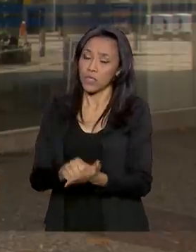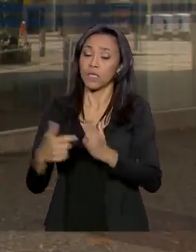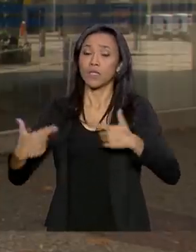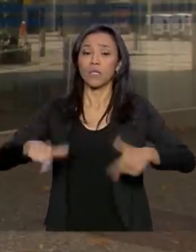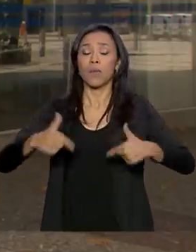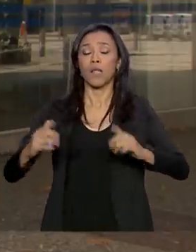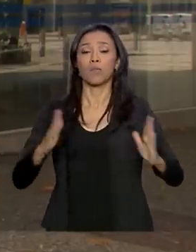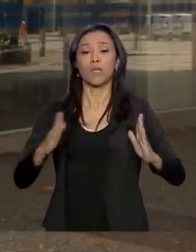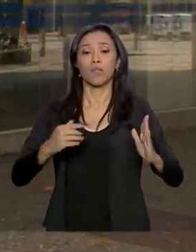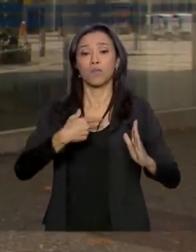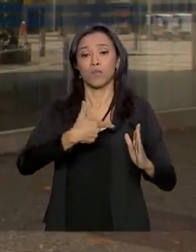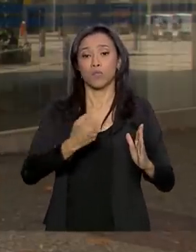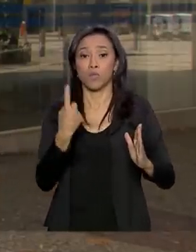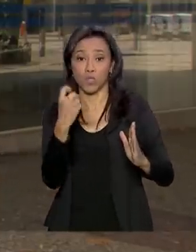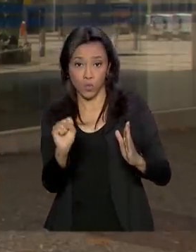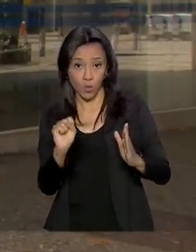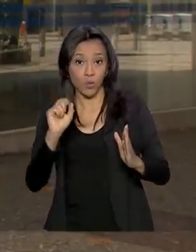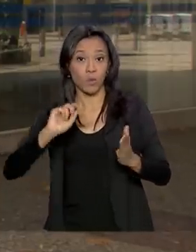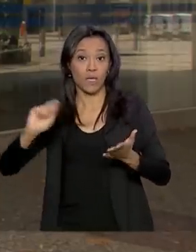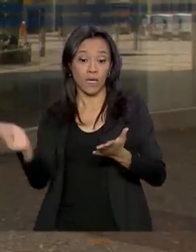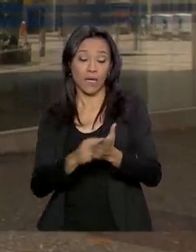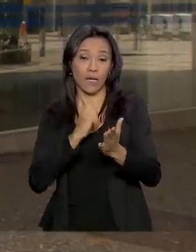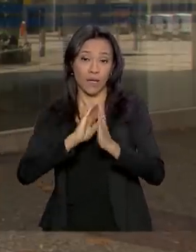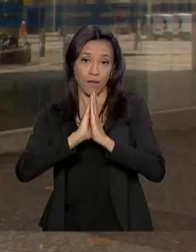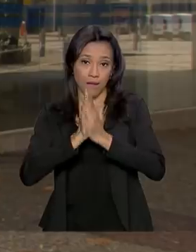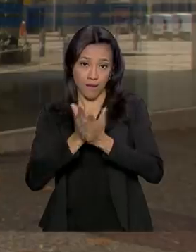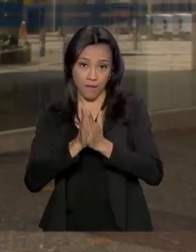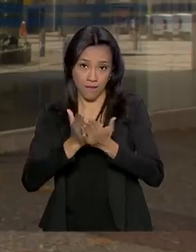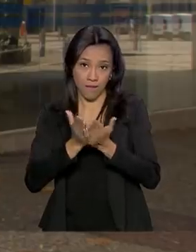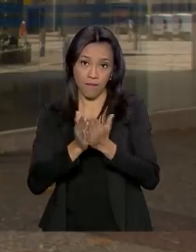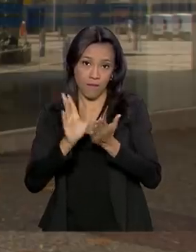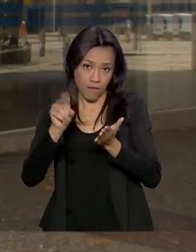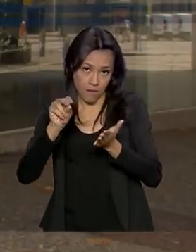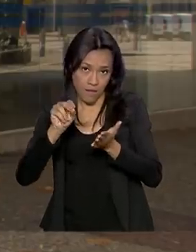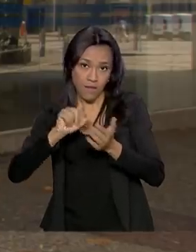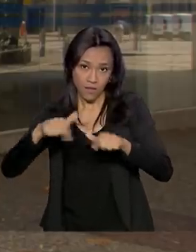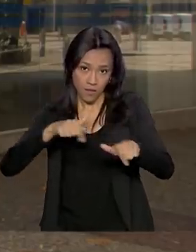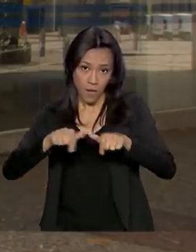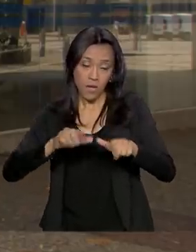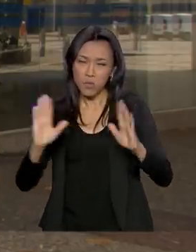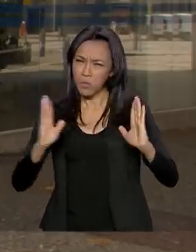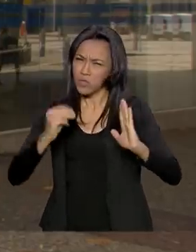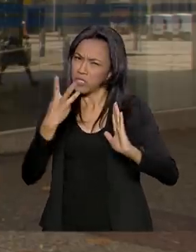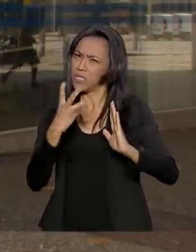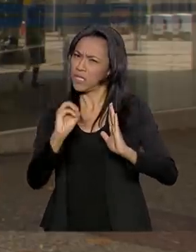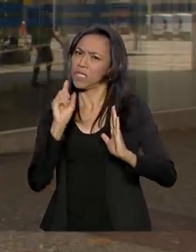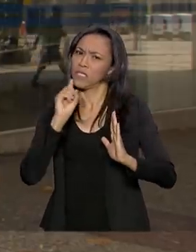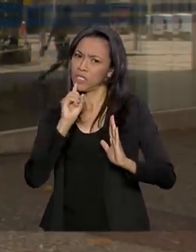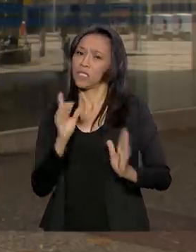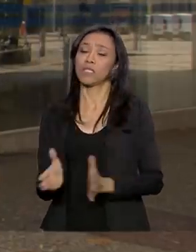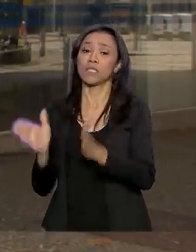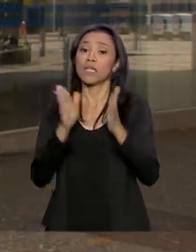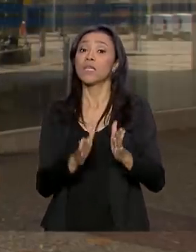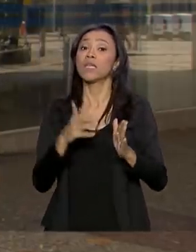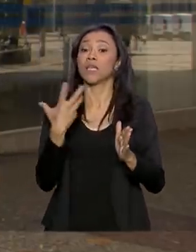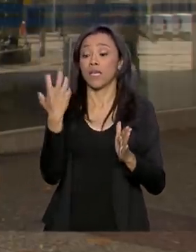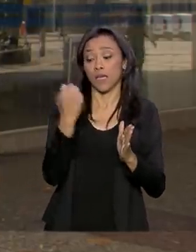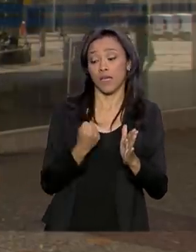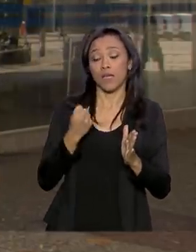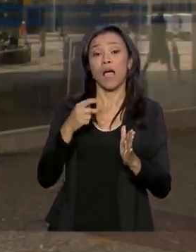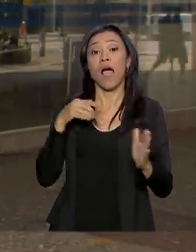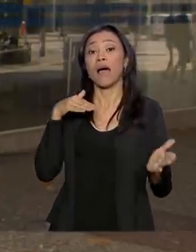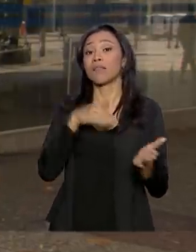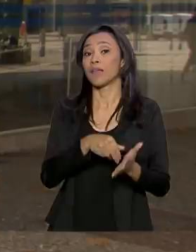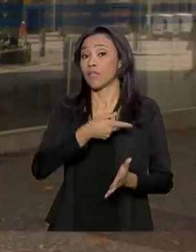2018 com carteira assinada por pelo menos 30 dias. É preciso também que a remuneração recebida esteja dentro da média de até